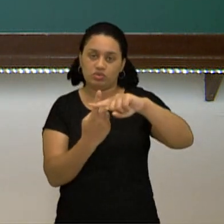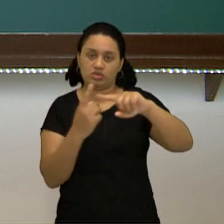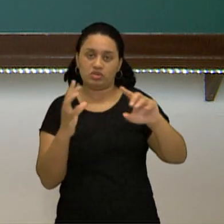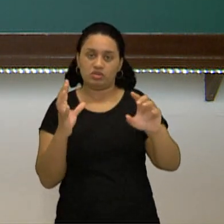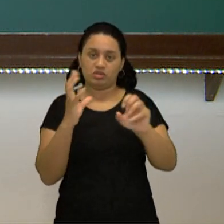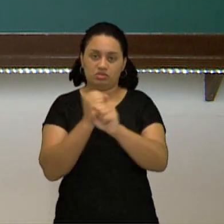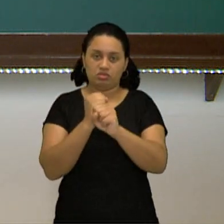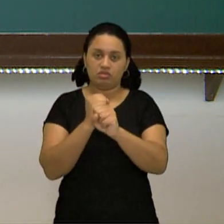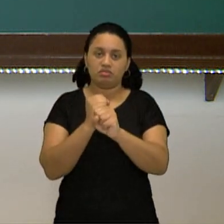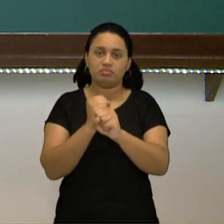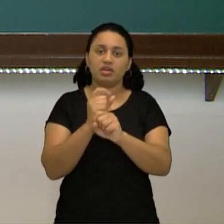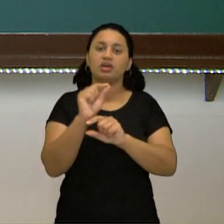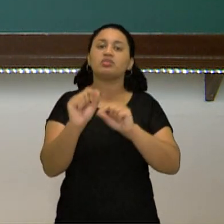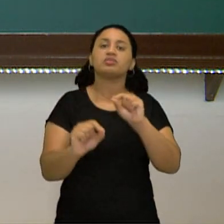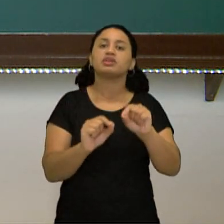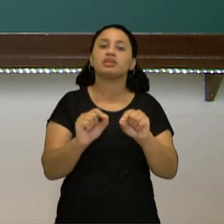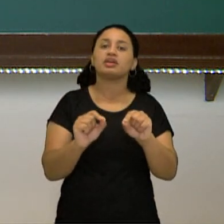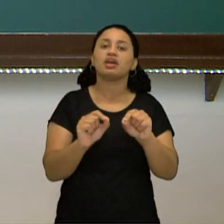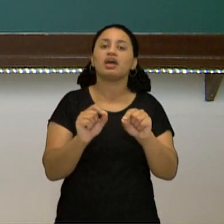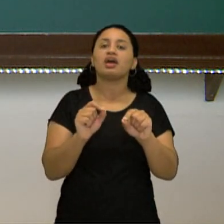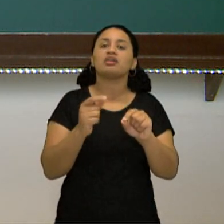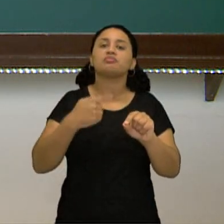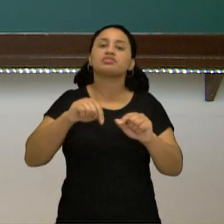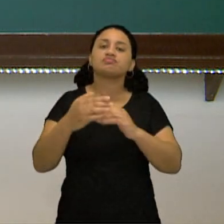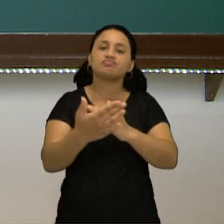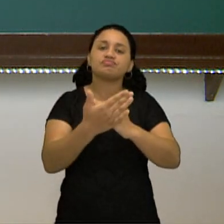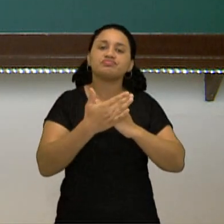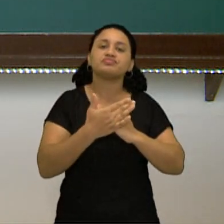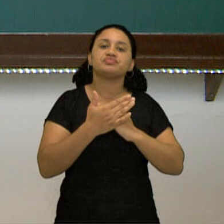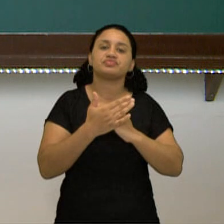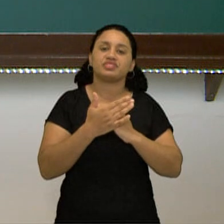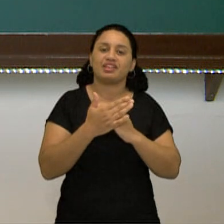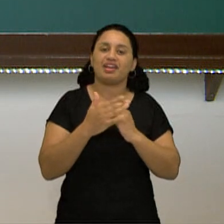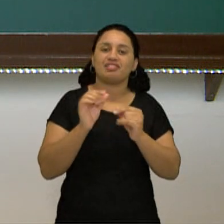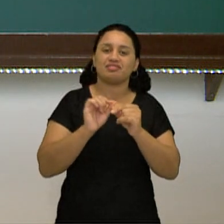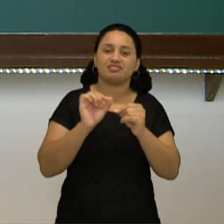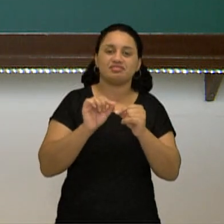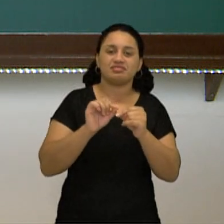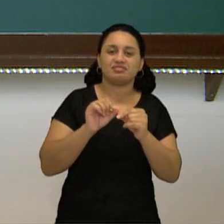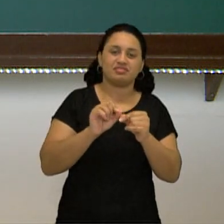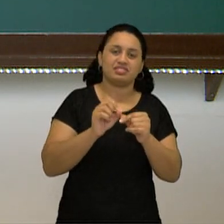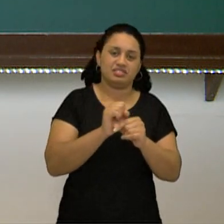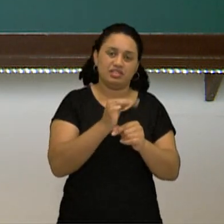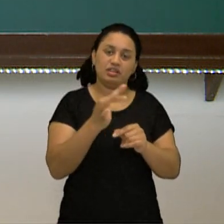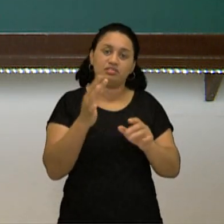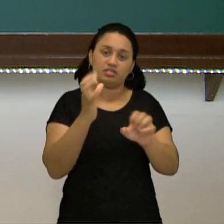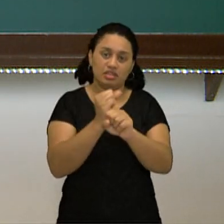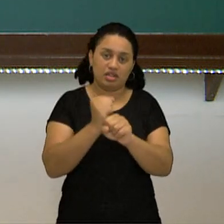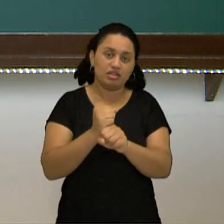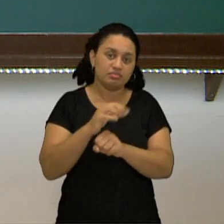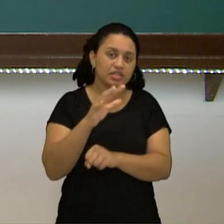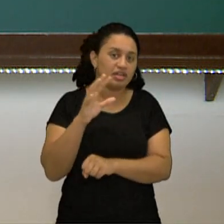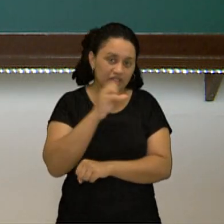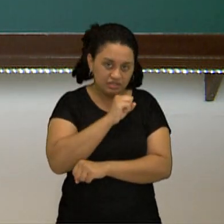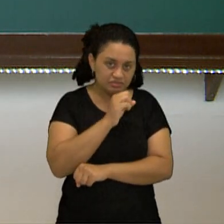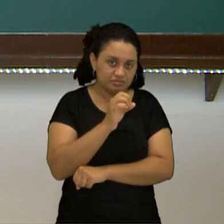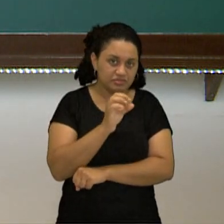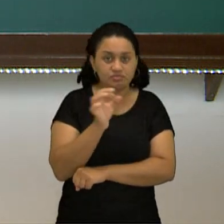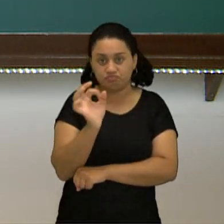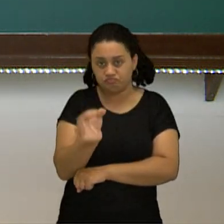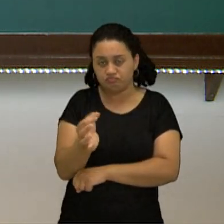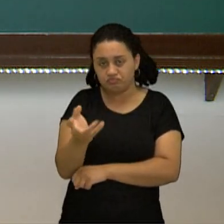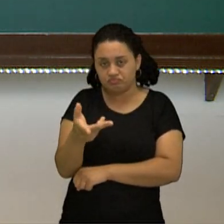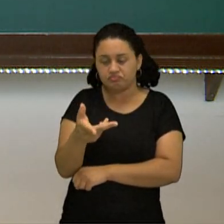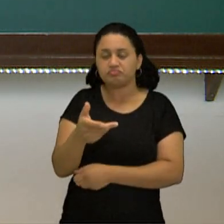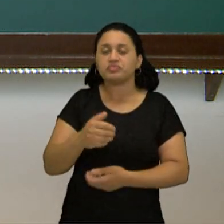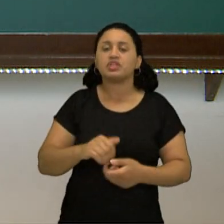adição, servem para quê? Para nos ajudar a fazer os cálculos mais rápidos e aonde a gente consegue